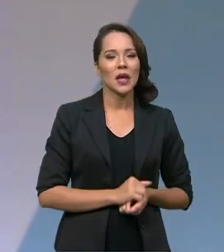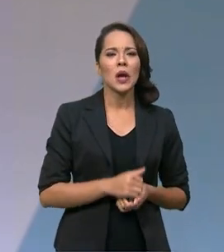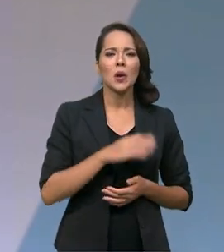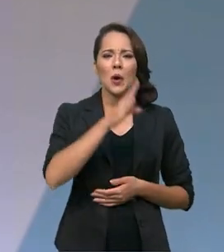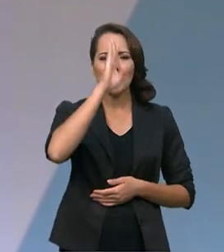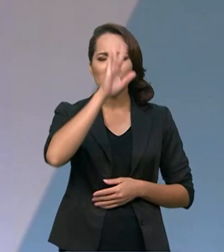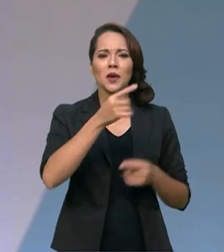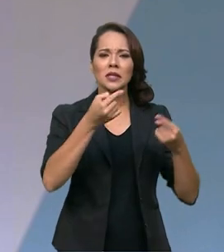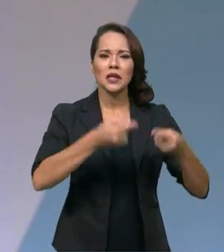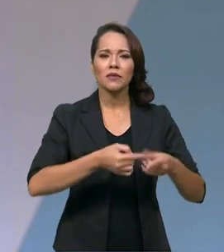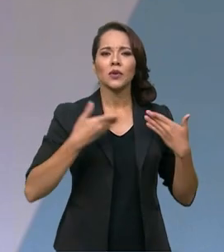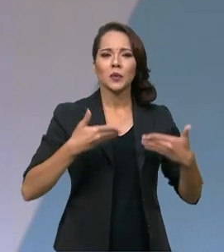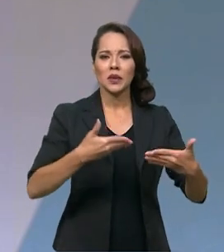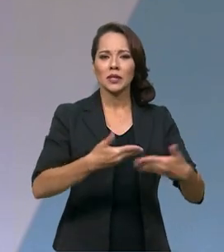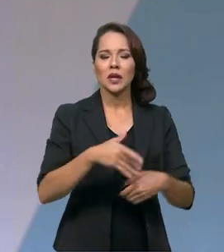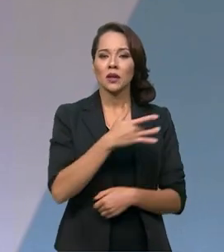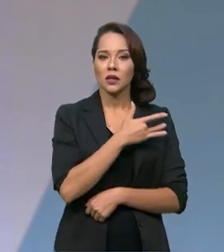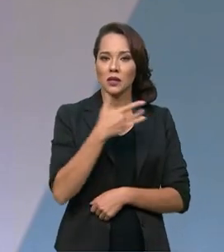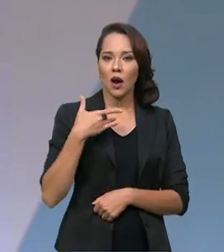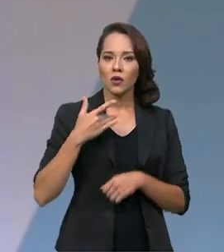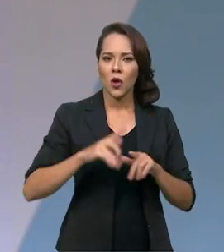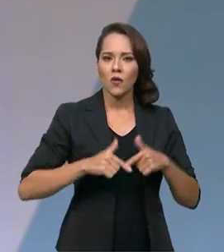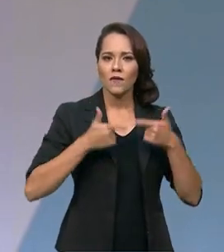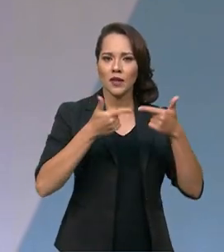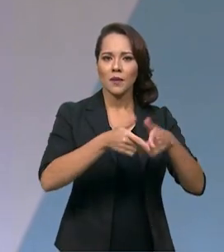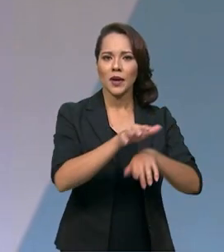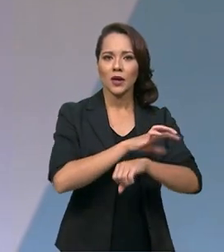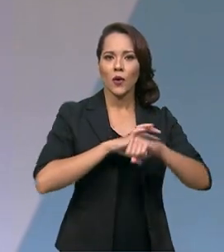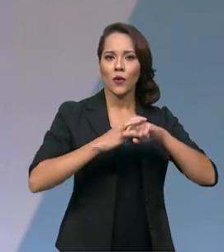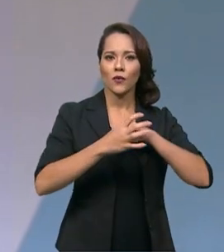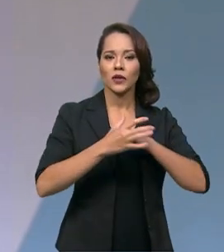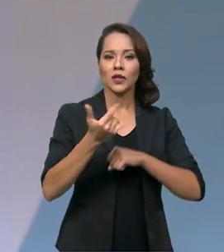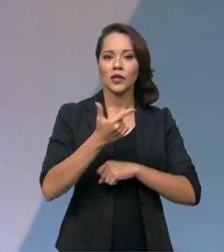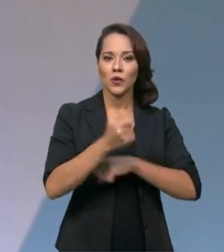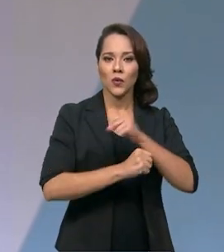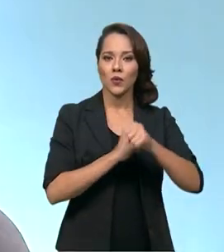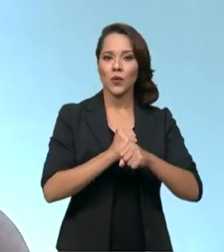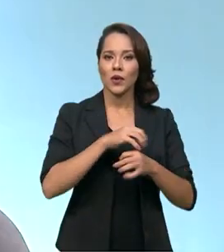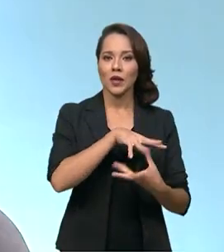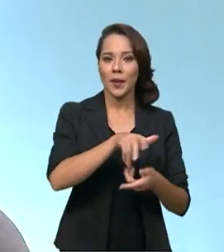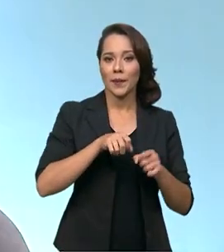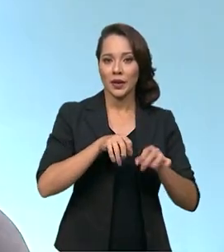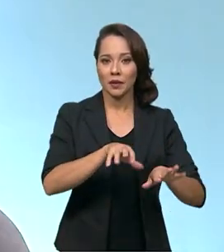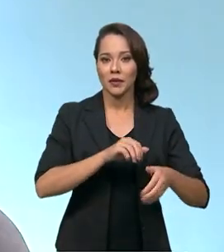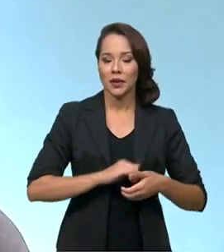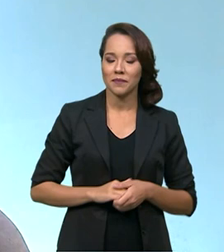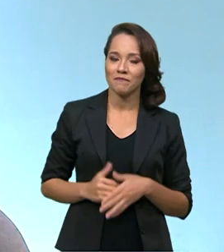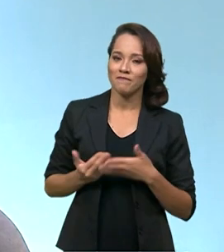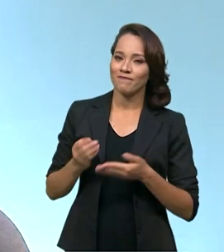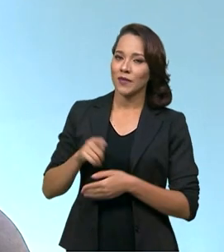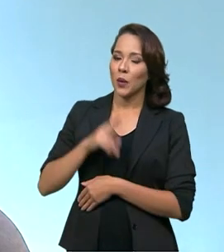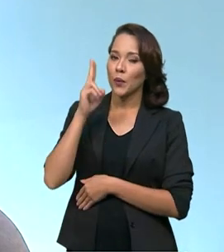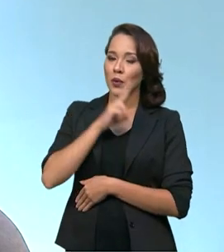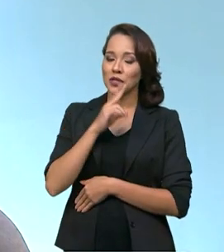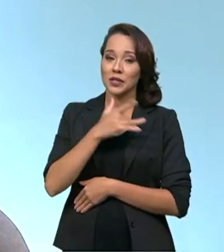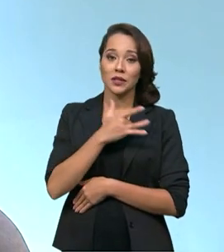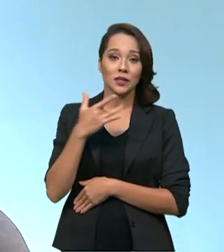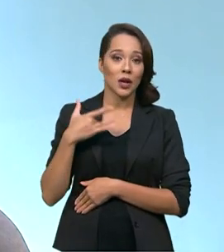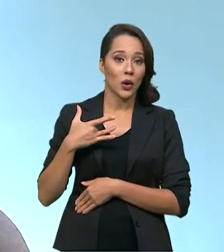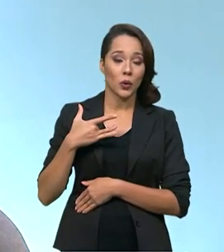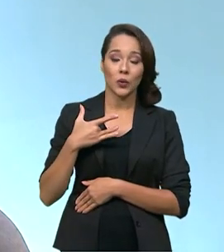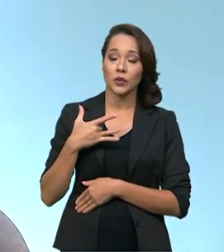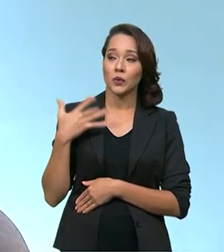desafio do Ministério da Saúde no enfrentamento à Covid nesse segundo ano da pandemia? Bom, é uma emergência sanitária de